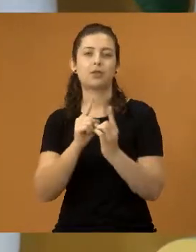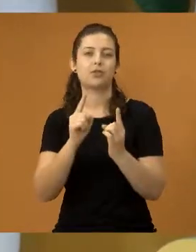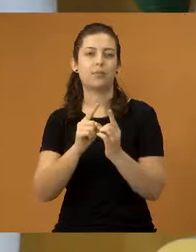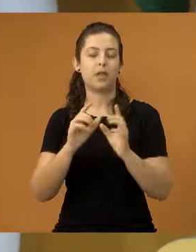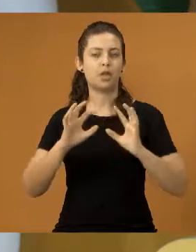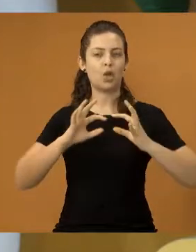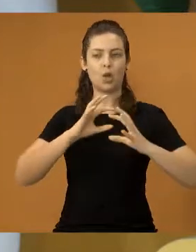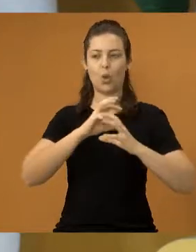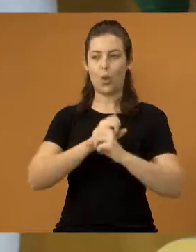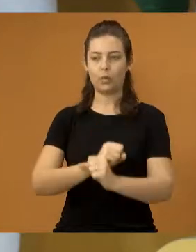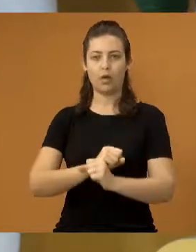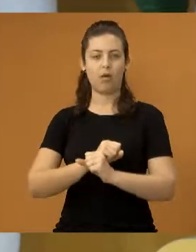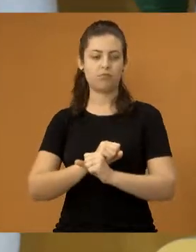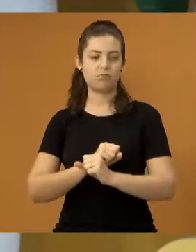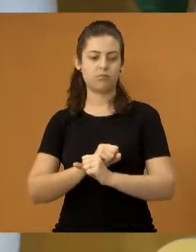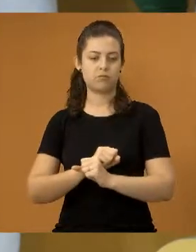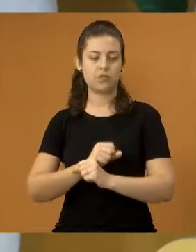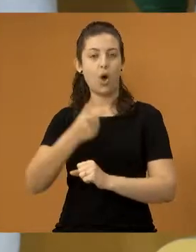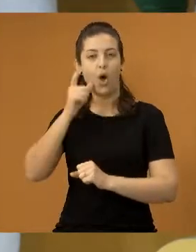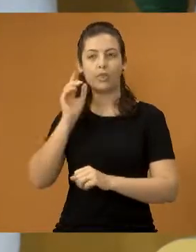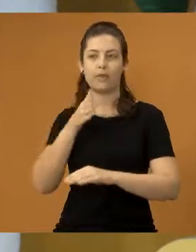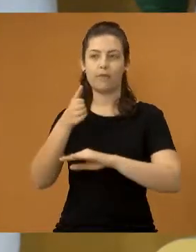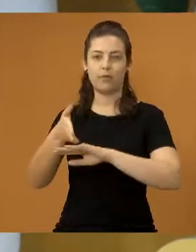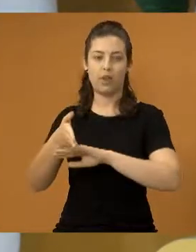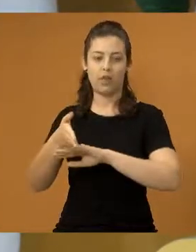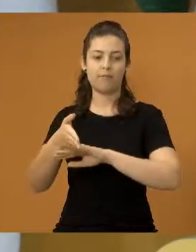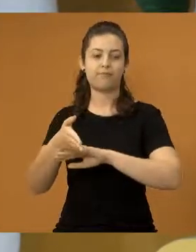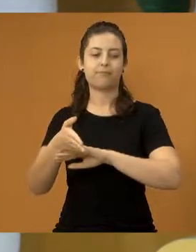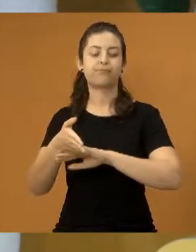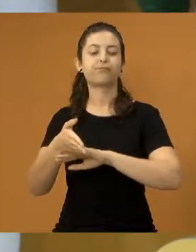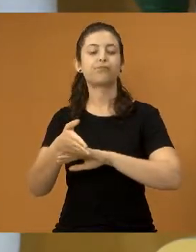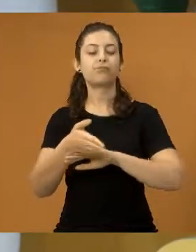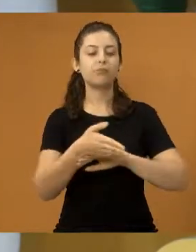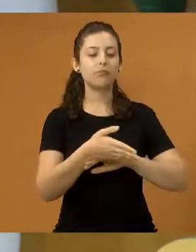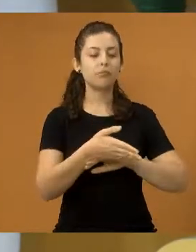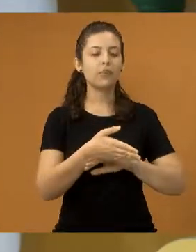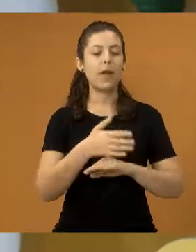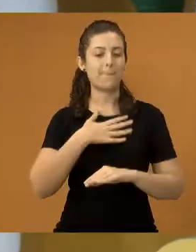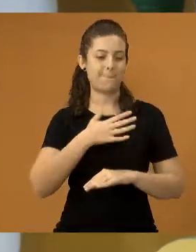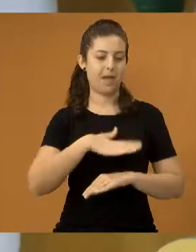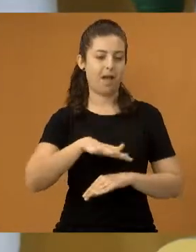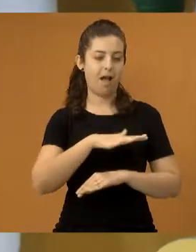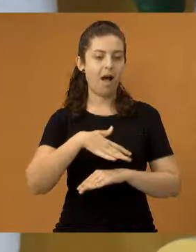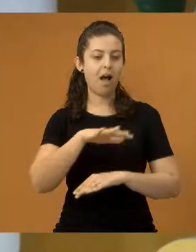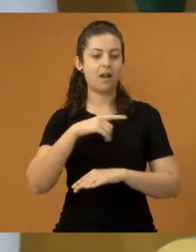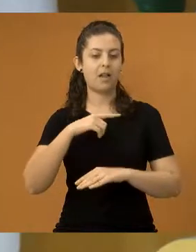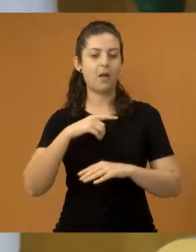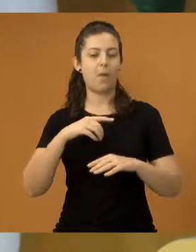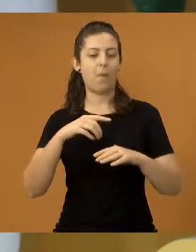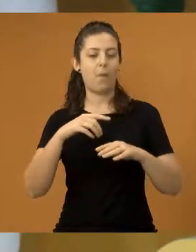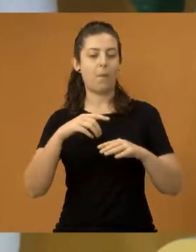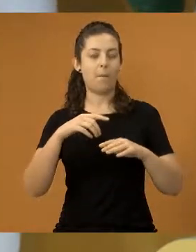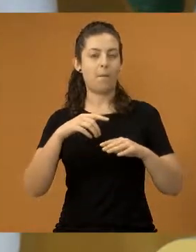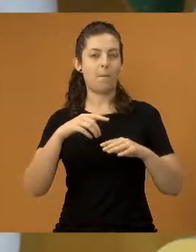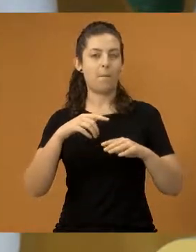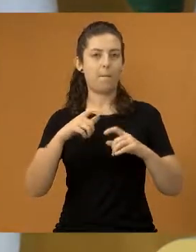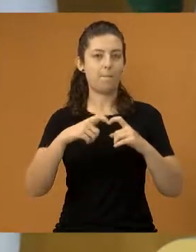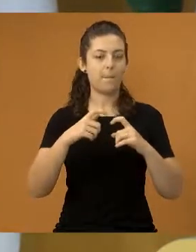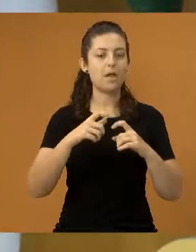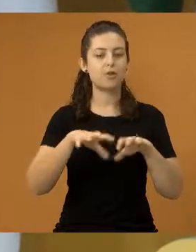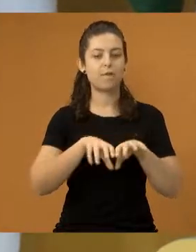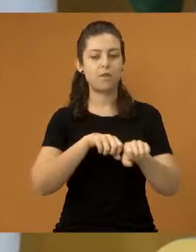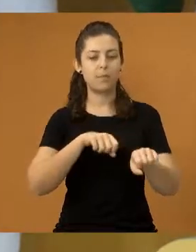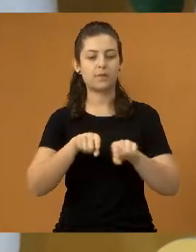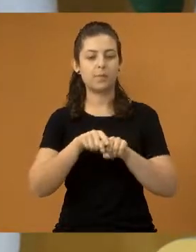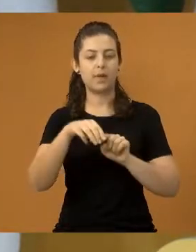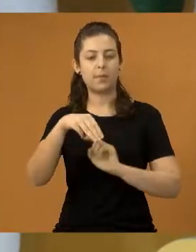completo. Ontem, passando lá, infelizmente, por semiárea, seja de ecologista, obstetra, também tem a formação em